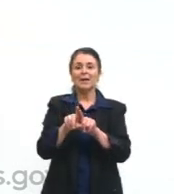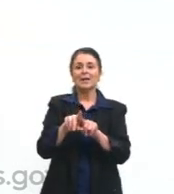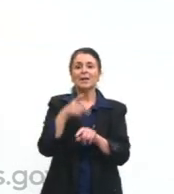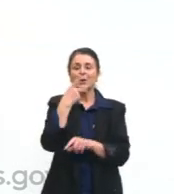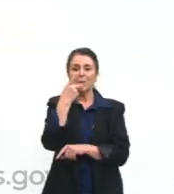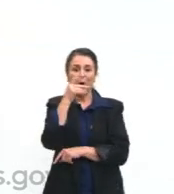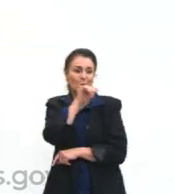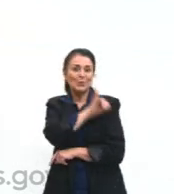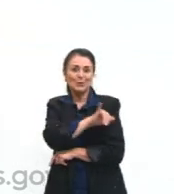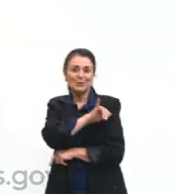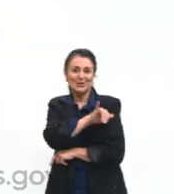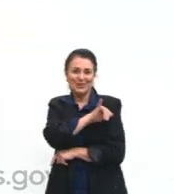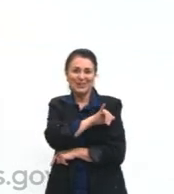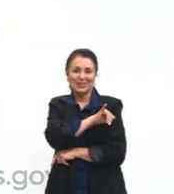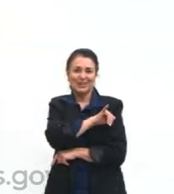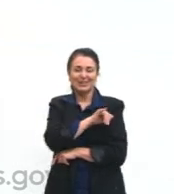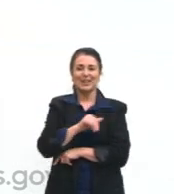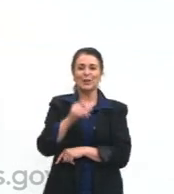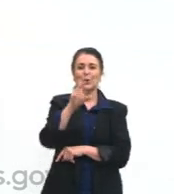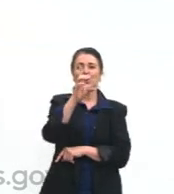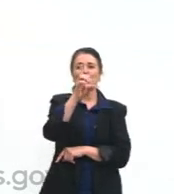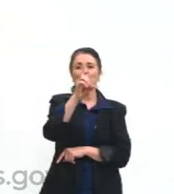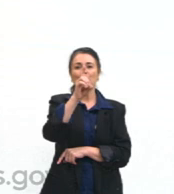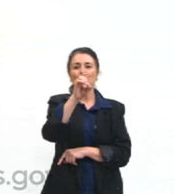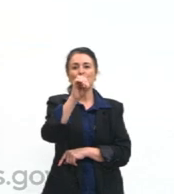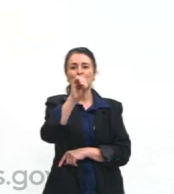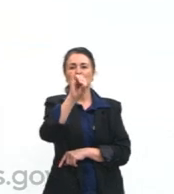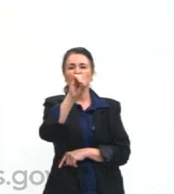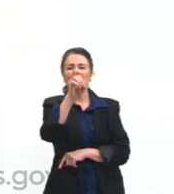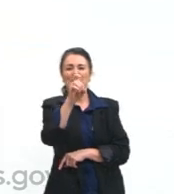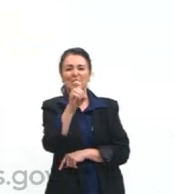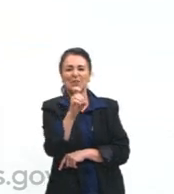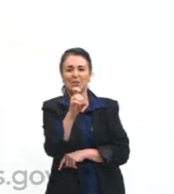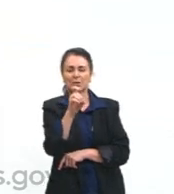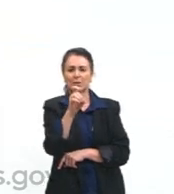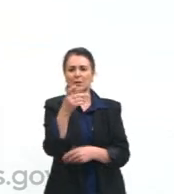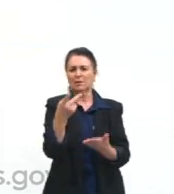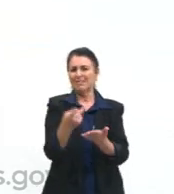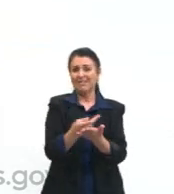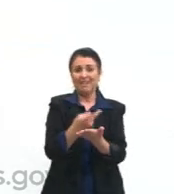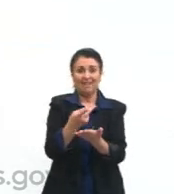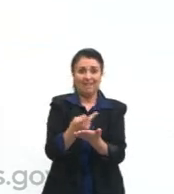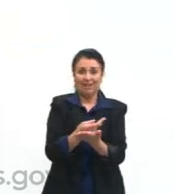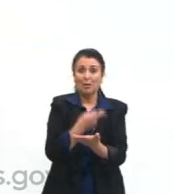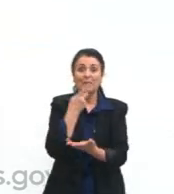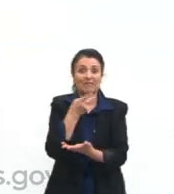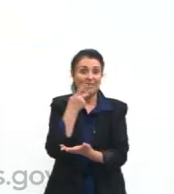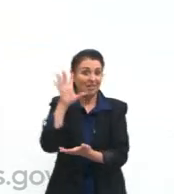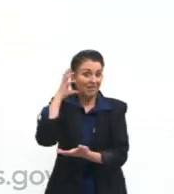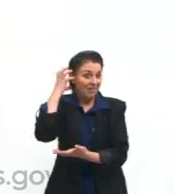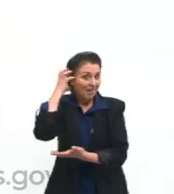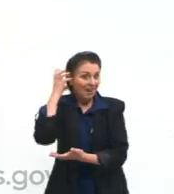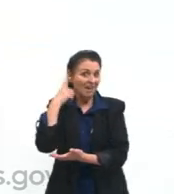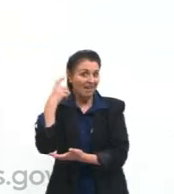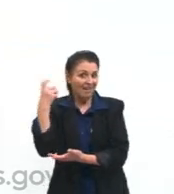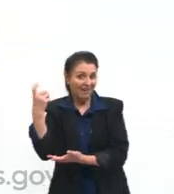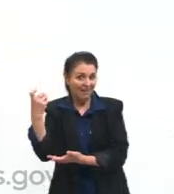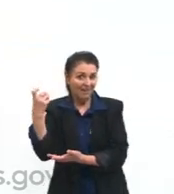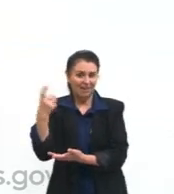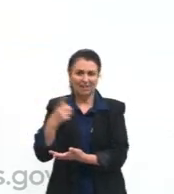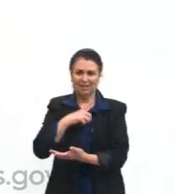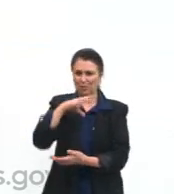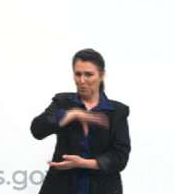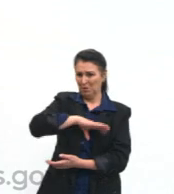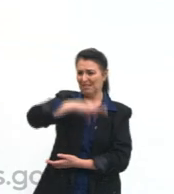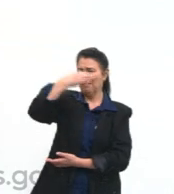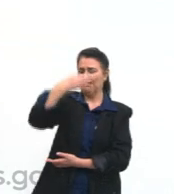falam errado. E não, não são maneiras erradas, não existe um português pronunciado correto, ou